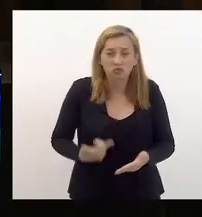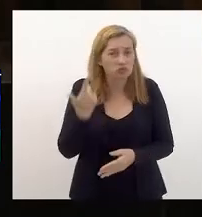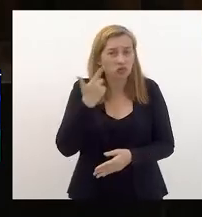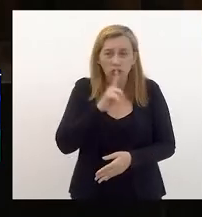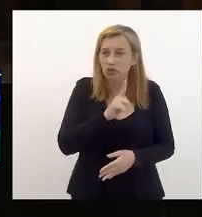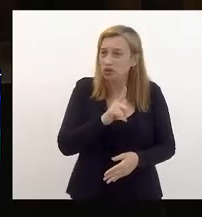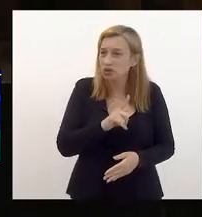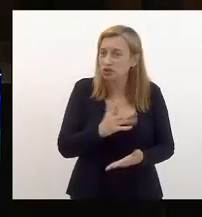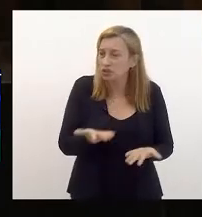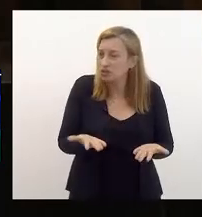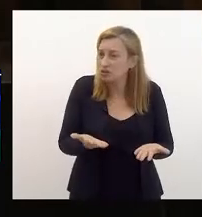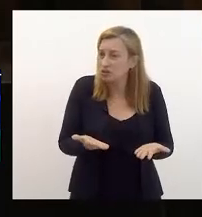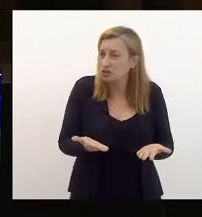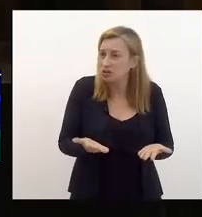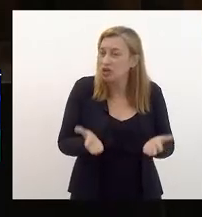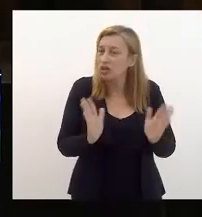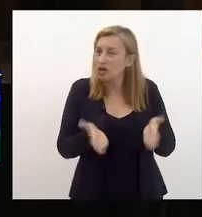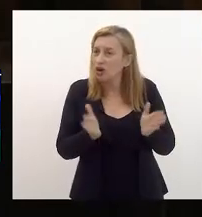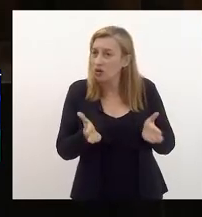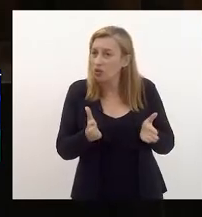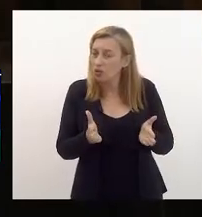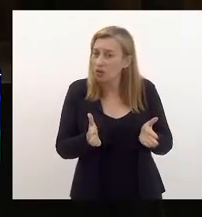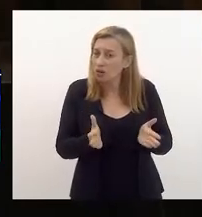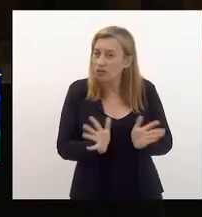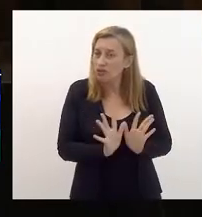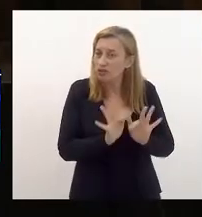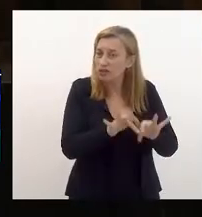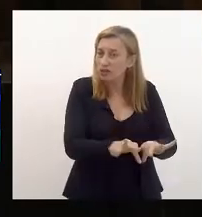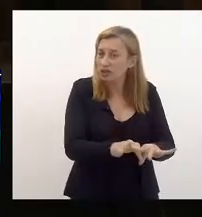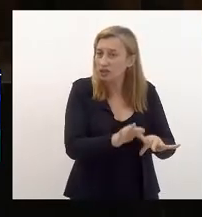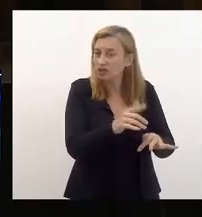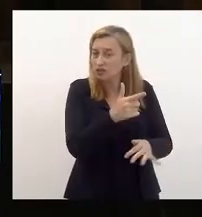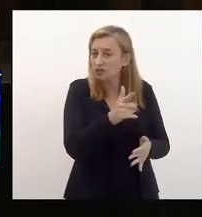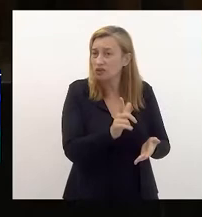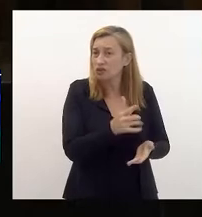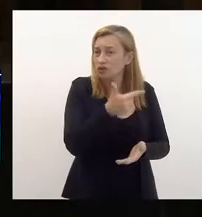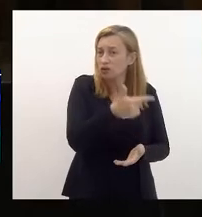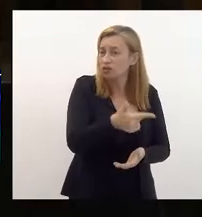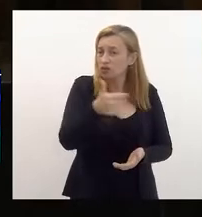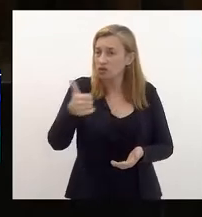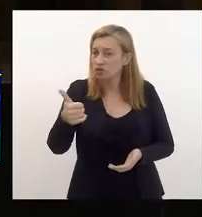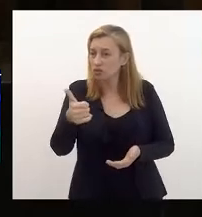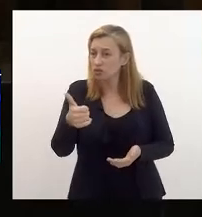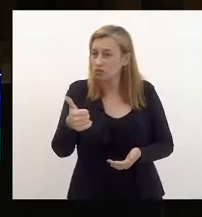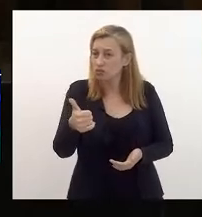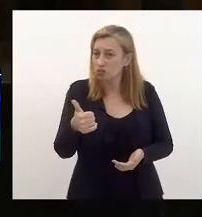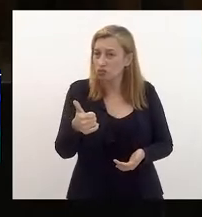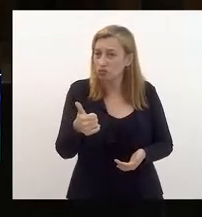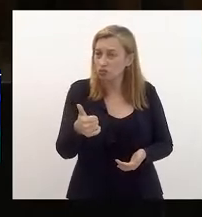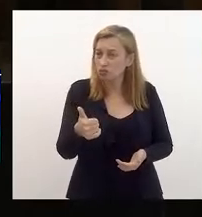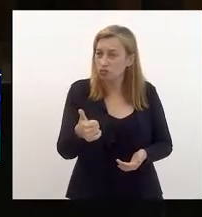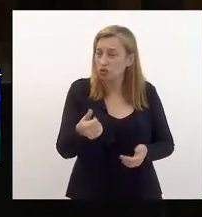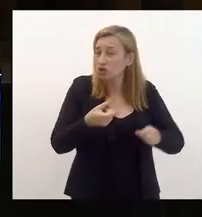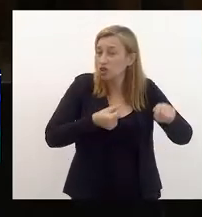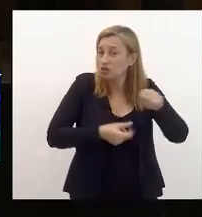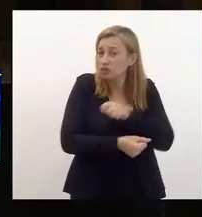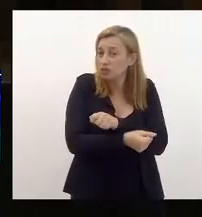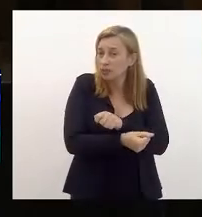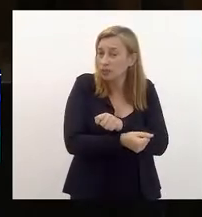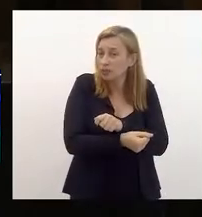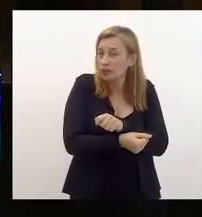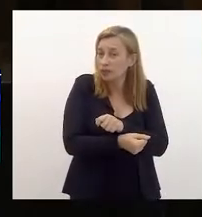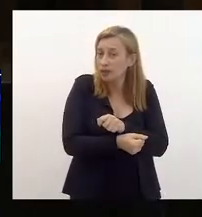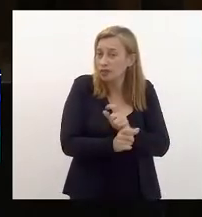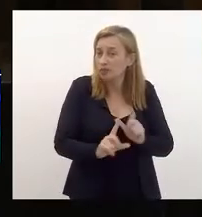e agora o programa tem a previsão de se encerrar ao final de 2021. Há previsão de investimentos em